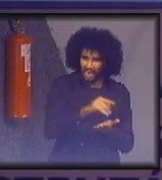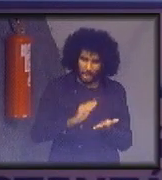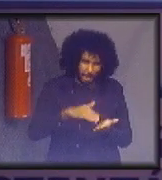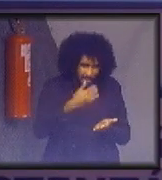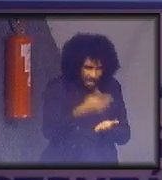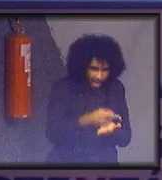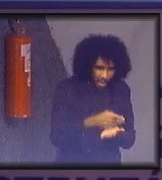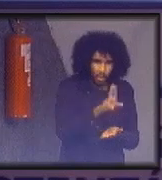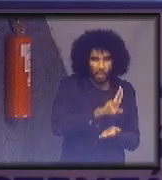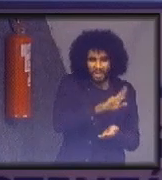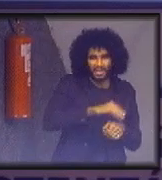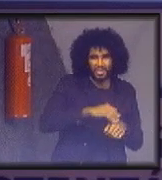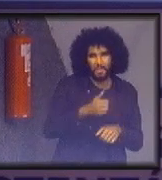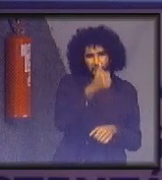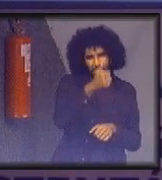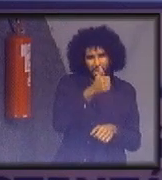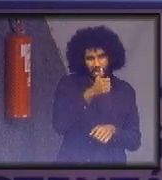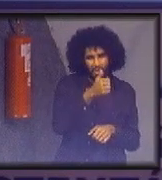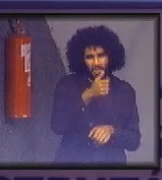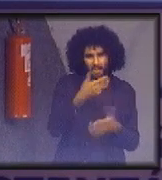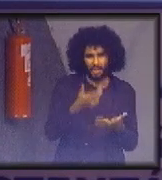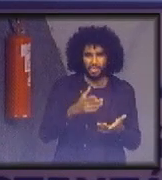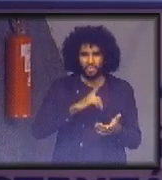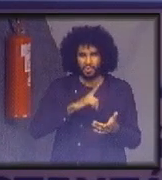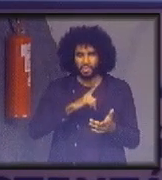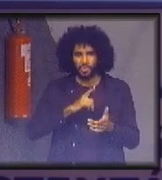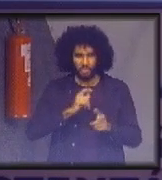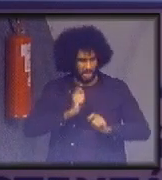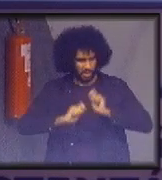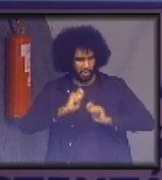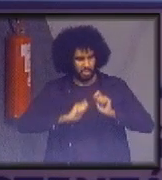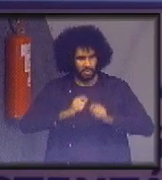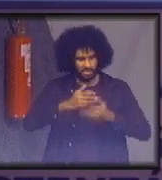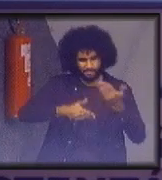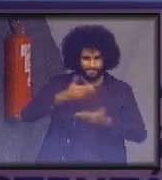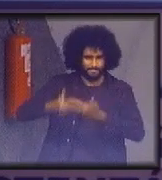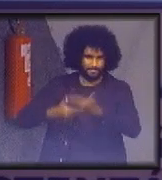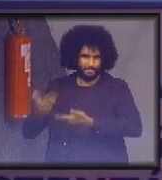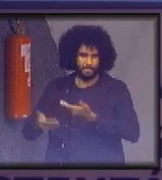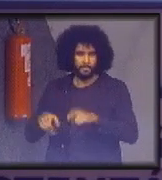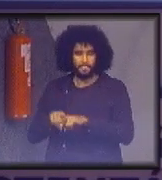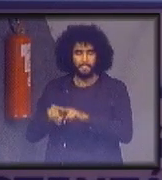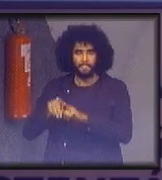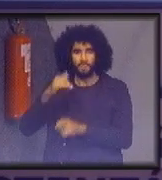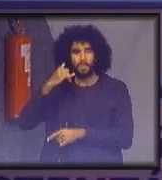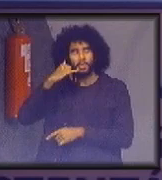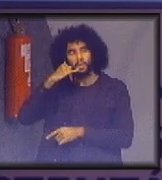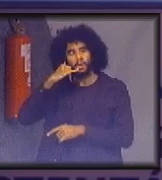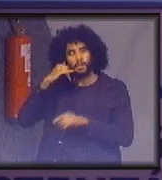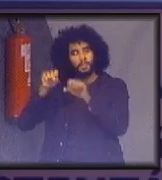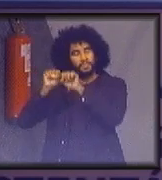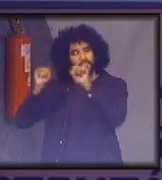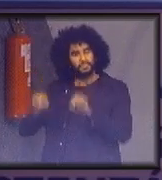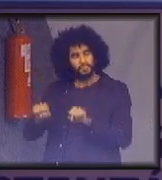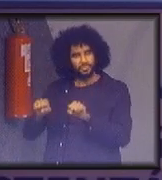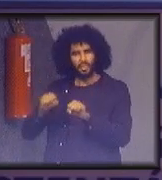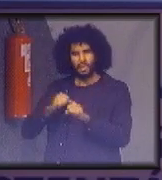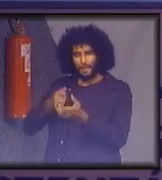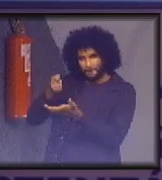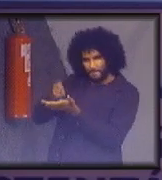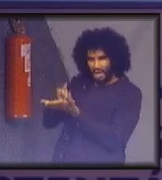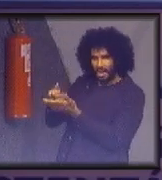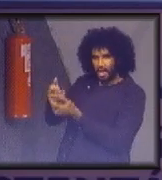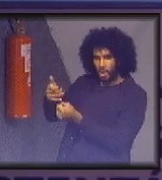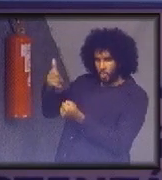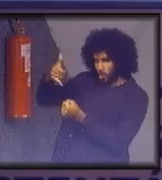natural que foi extraído, portanto, a economia circular. O sistema de telefonia VoIP que dispensa a compra dos aparelhos. Mais